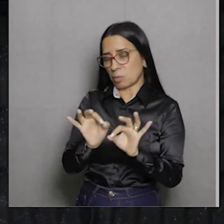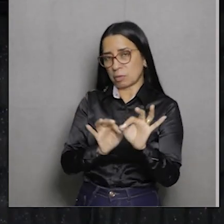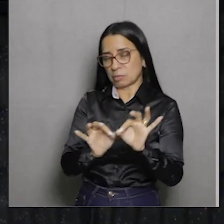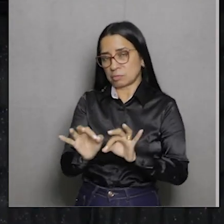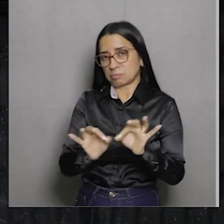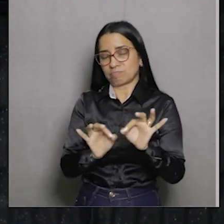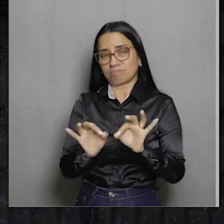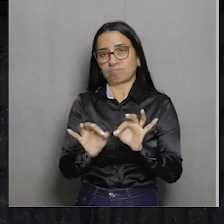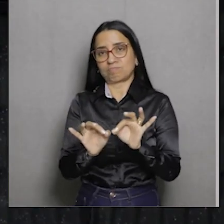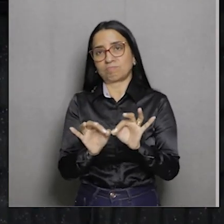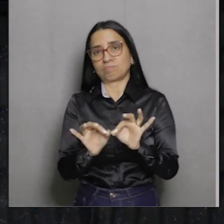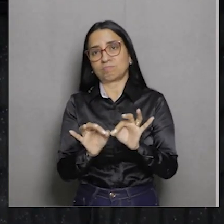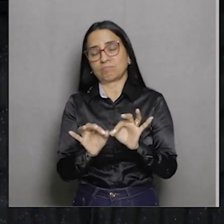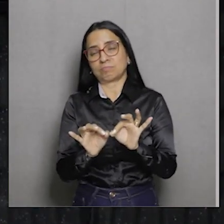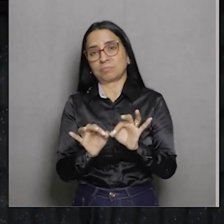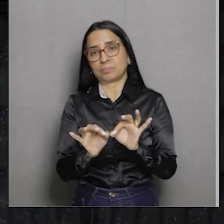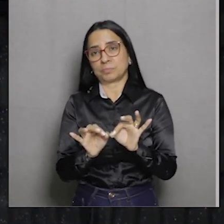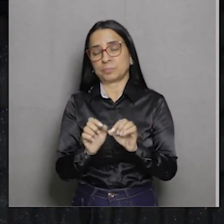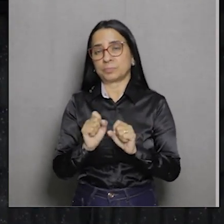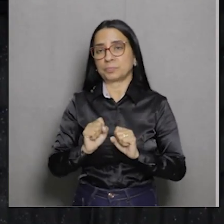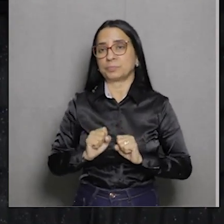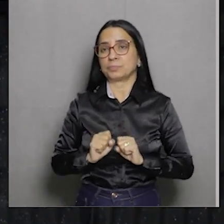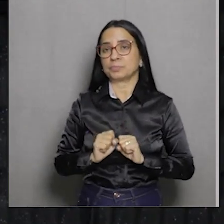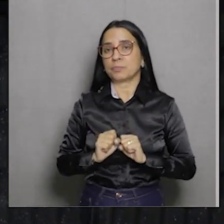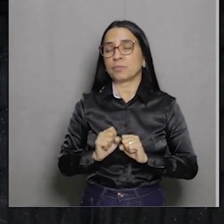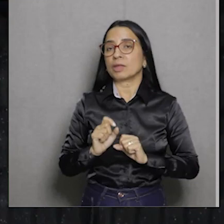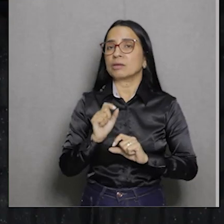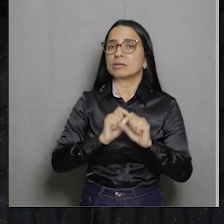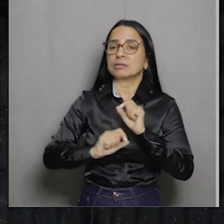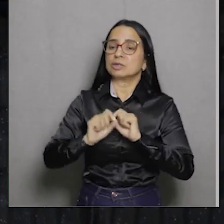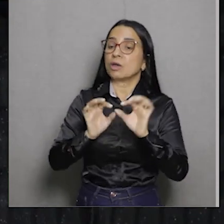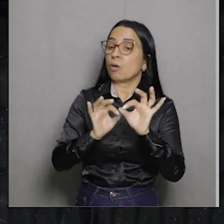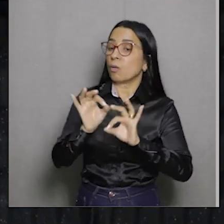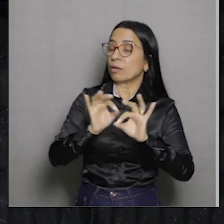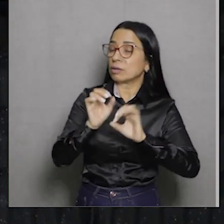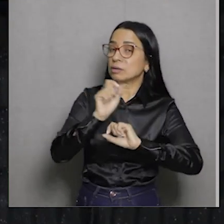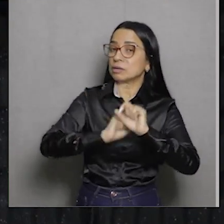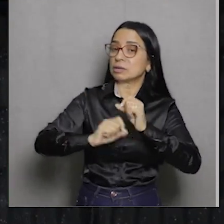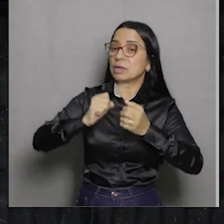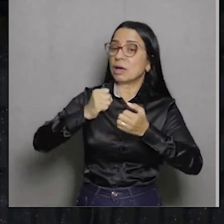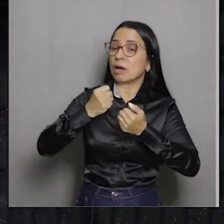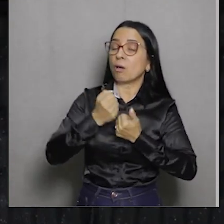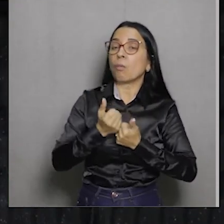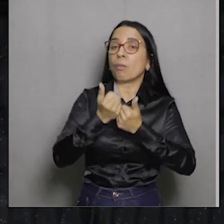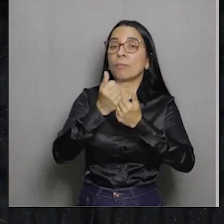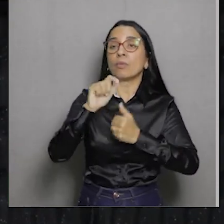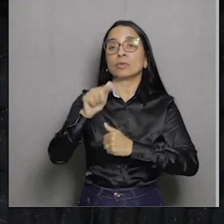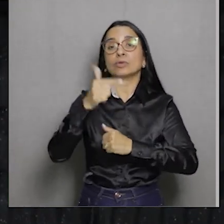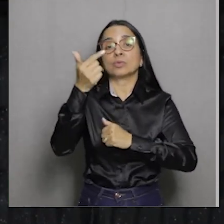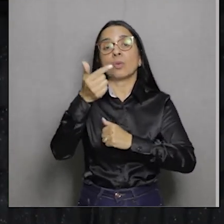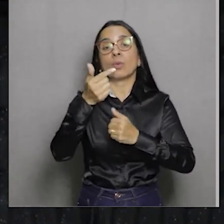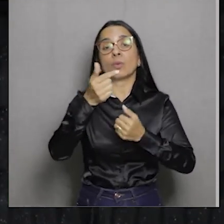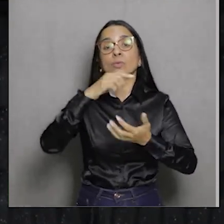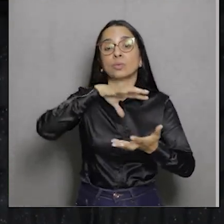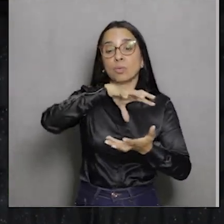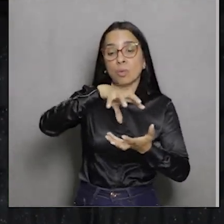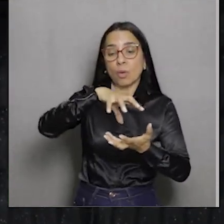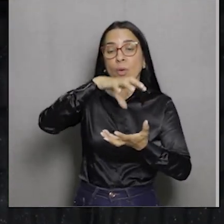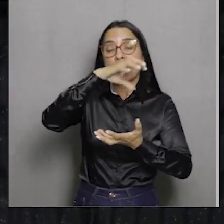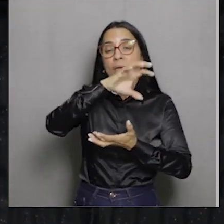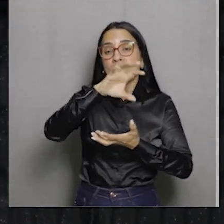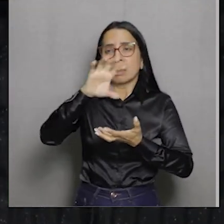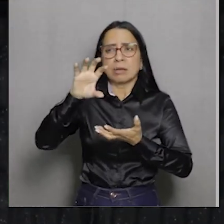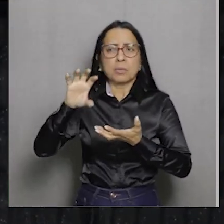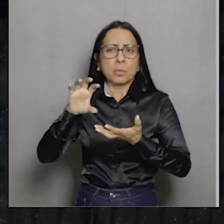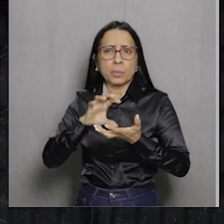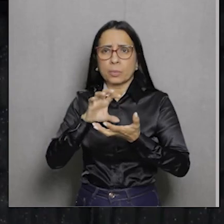pensantes, de articular o apoio de outras capitanias, no sentido de lutar,